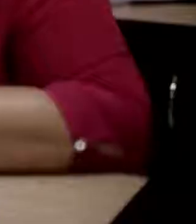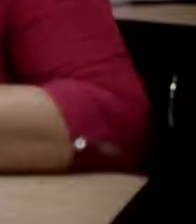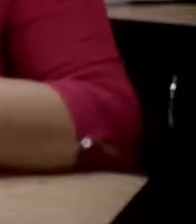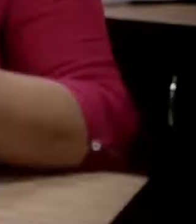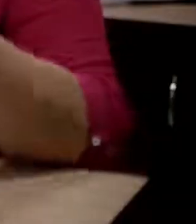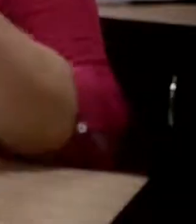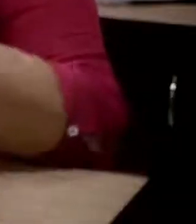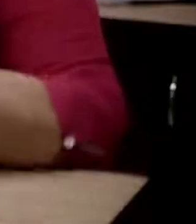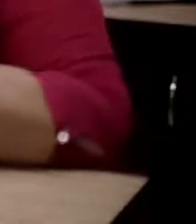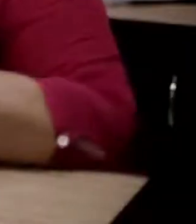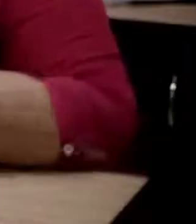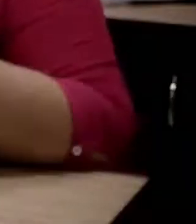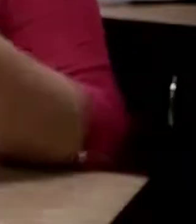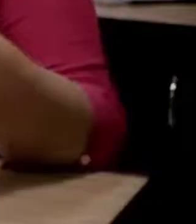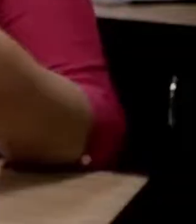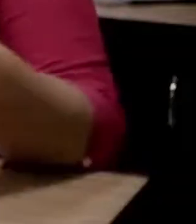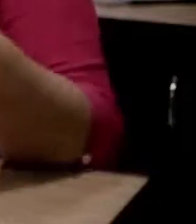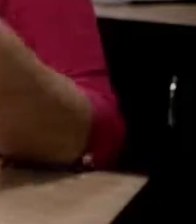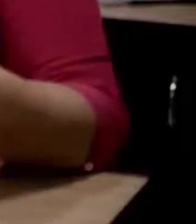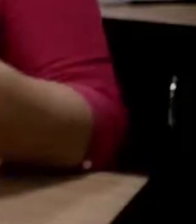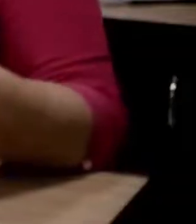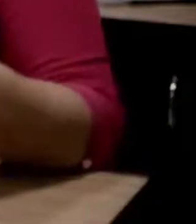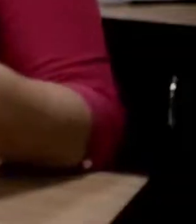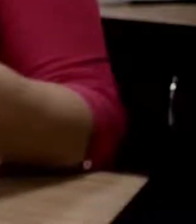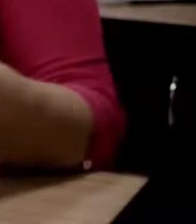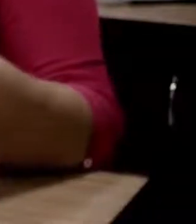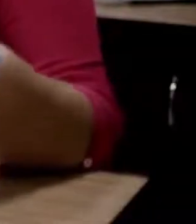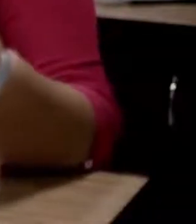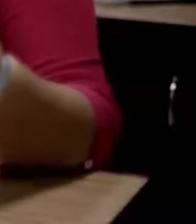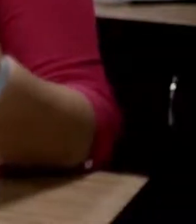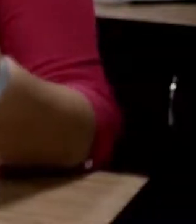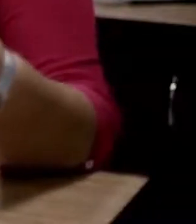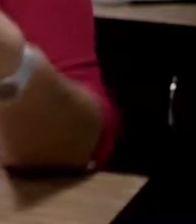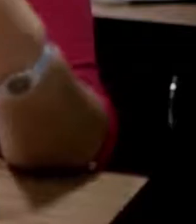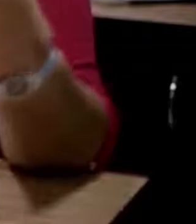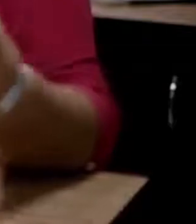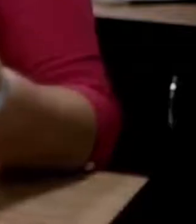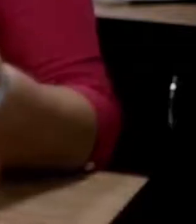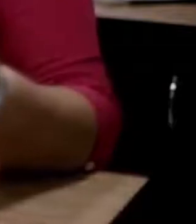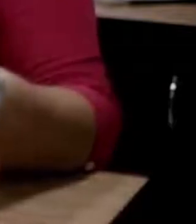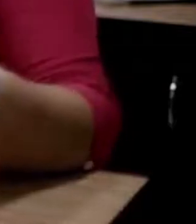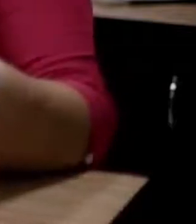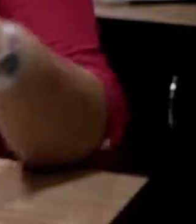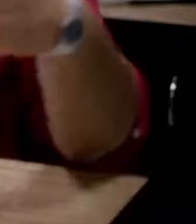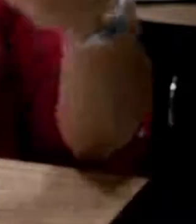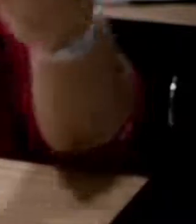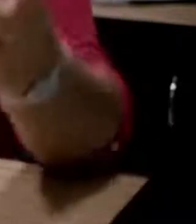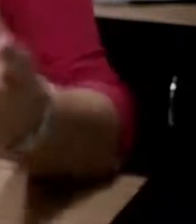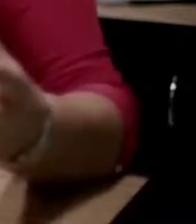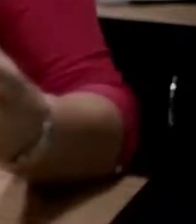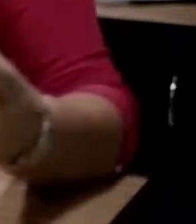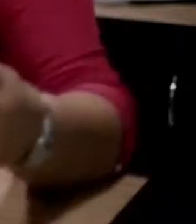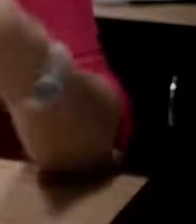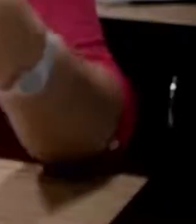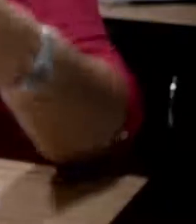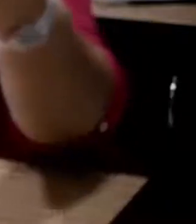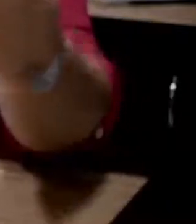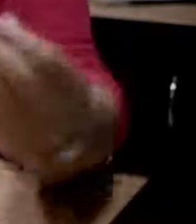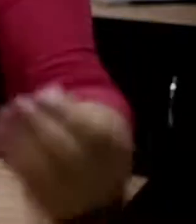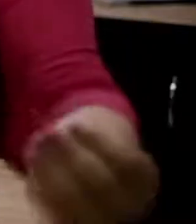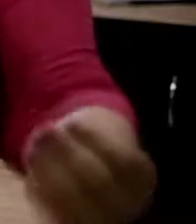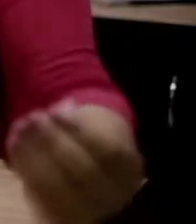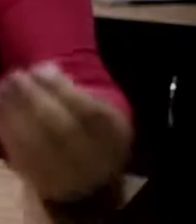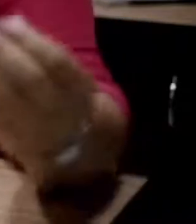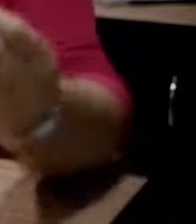escrita. Eu sou, eu, Neisa Teixeira, eu sou oriunda de um processo que me